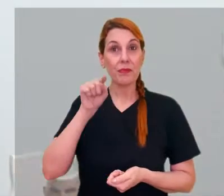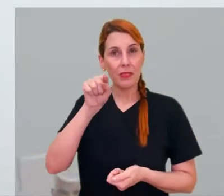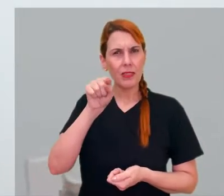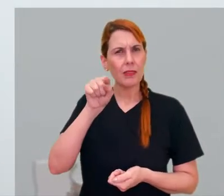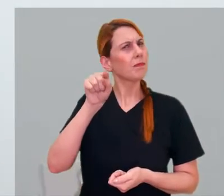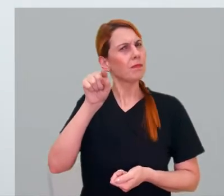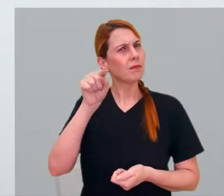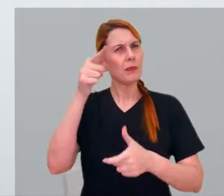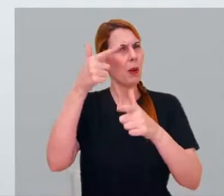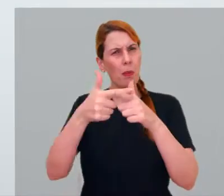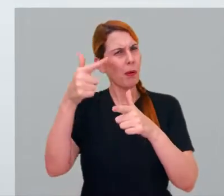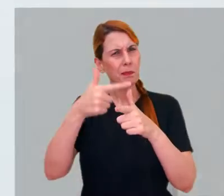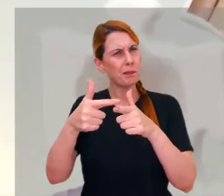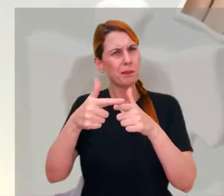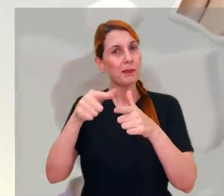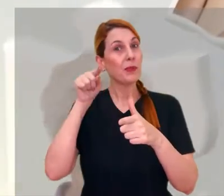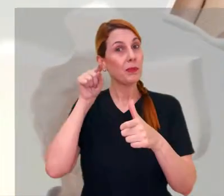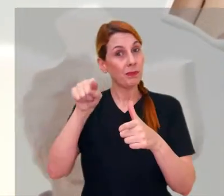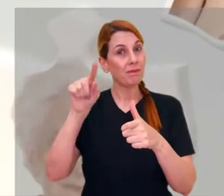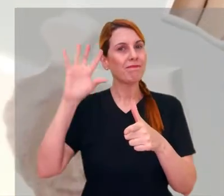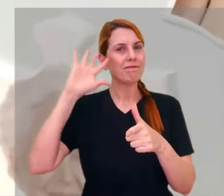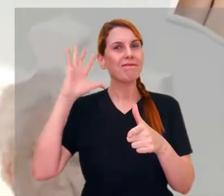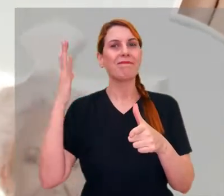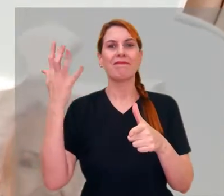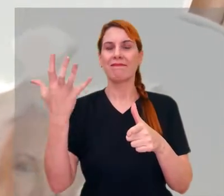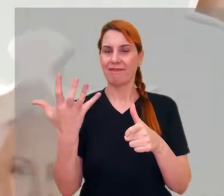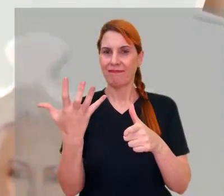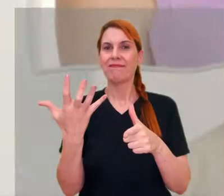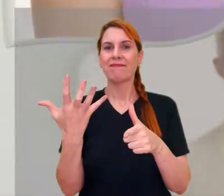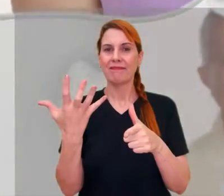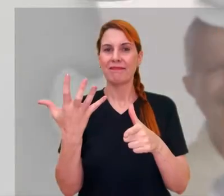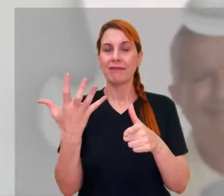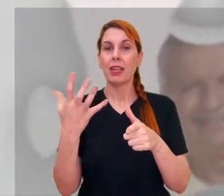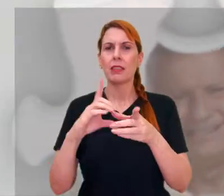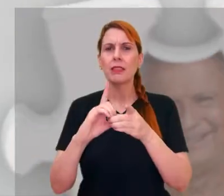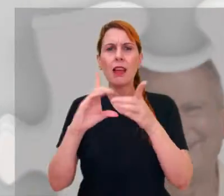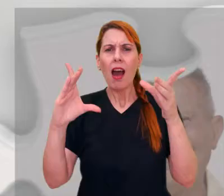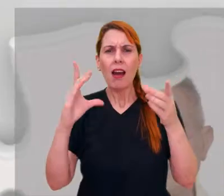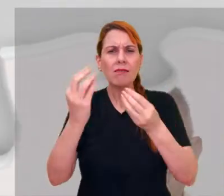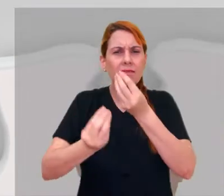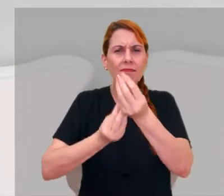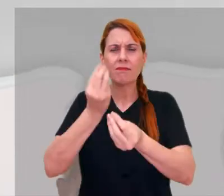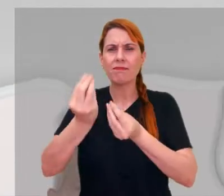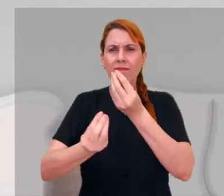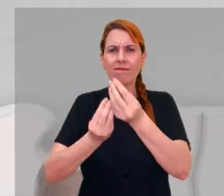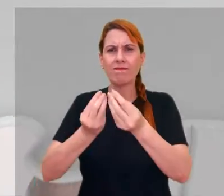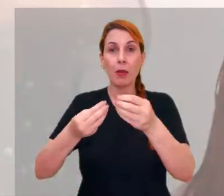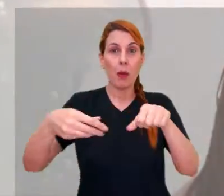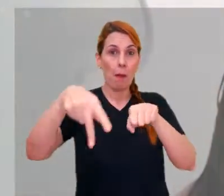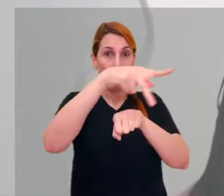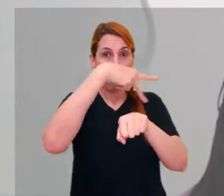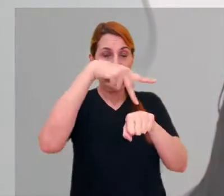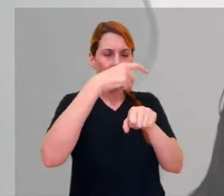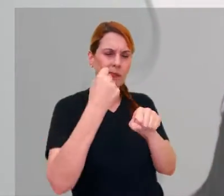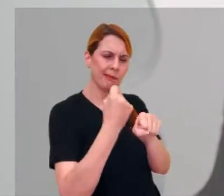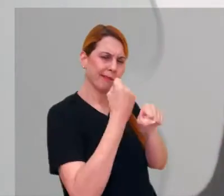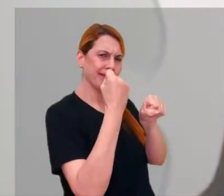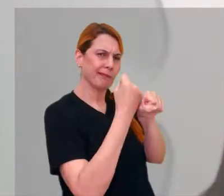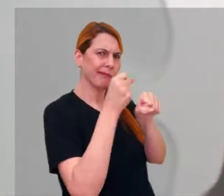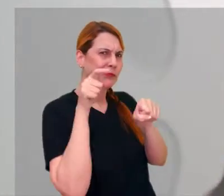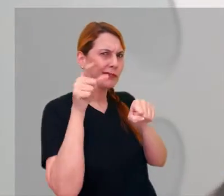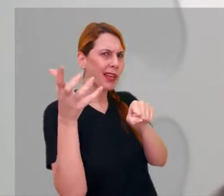Você. Você não é parte do problema. É parte da solução. É assim que funciona uma democracia.